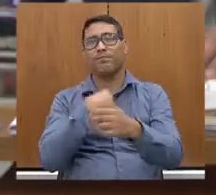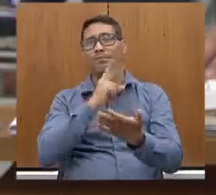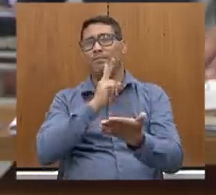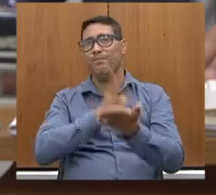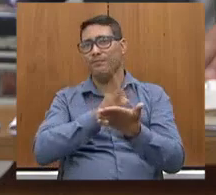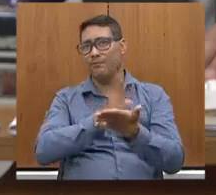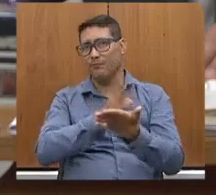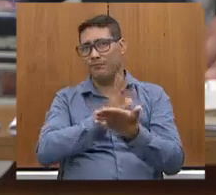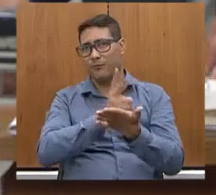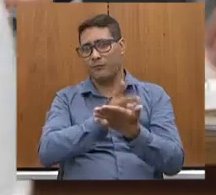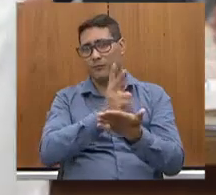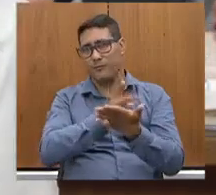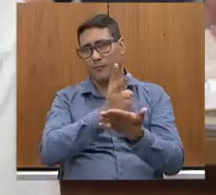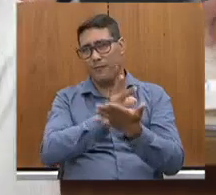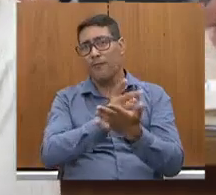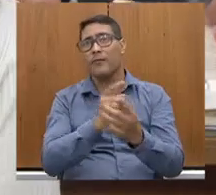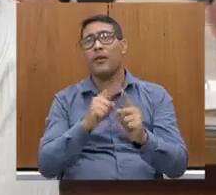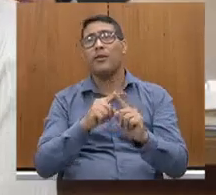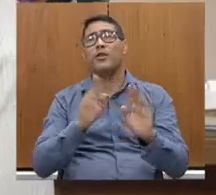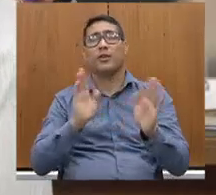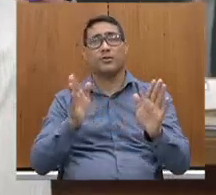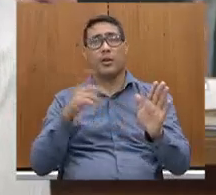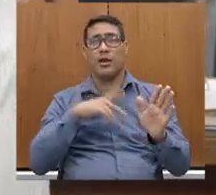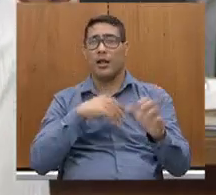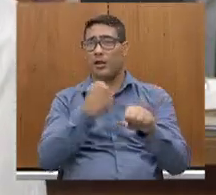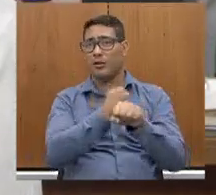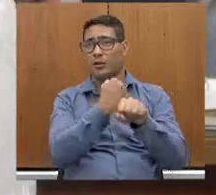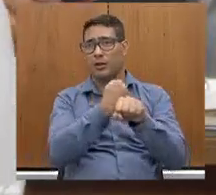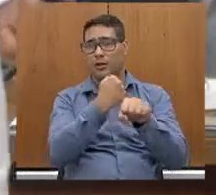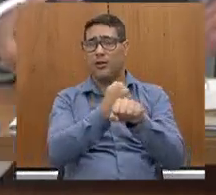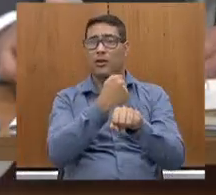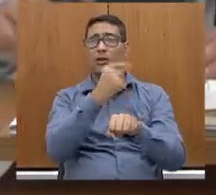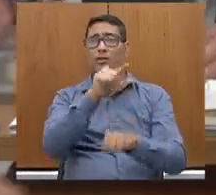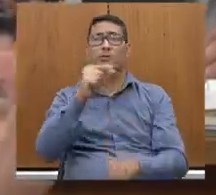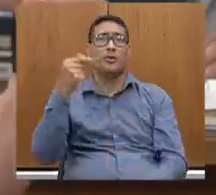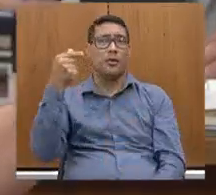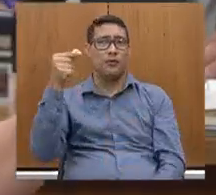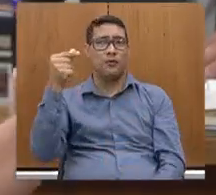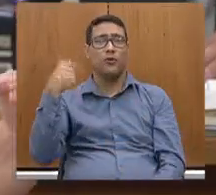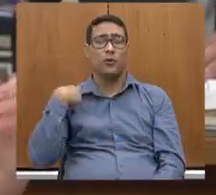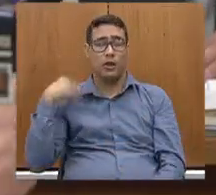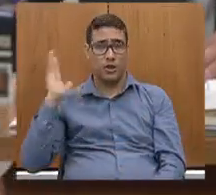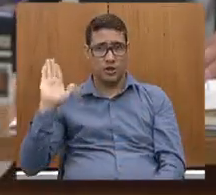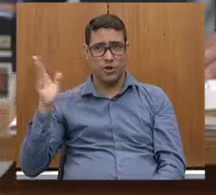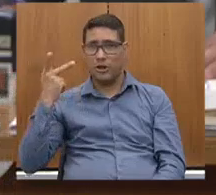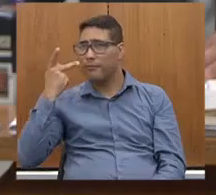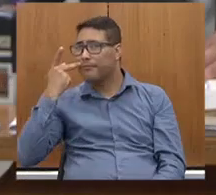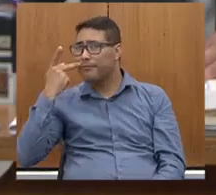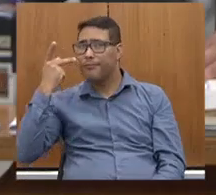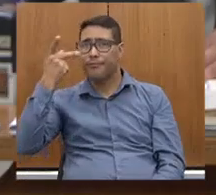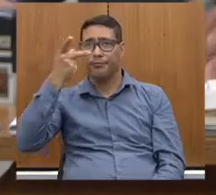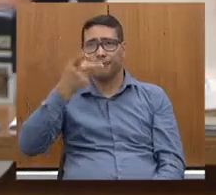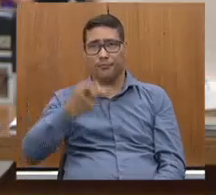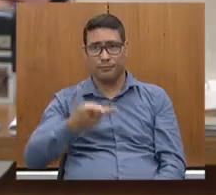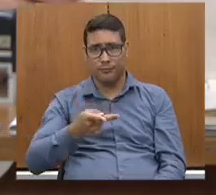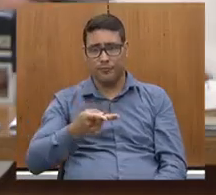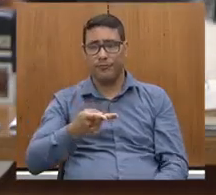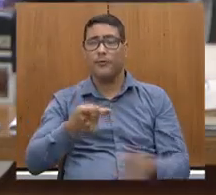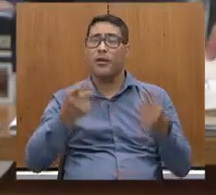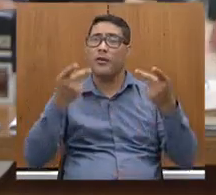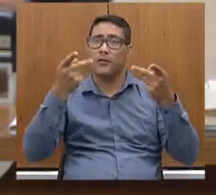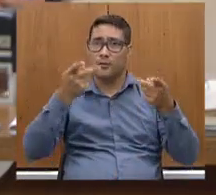estivemos lá no reinício das obras do Regional de Teoflotone. Vamos estar, no